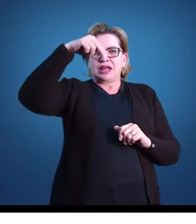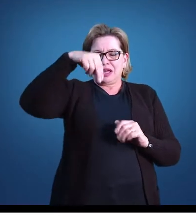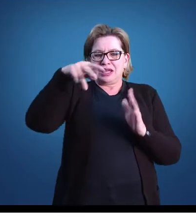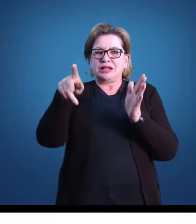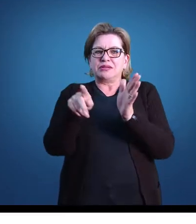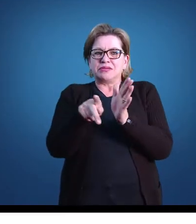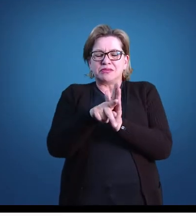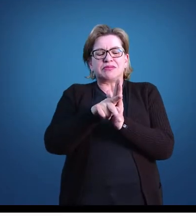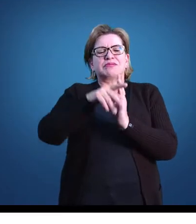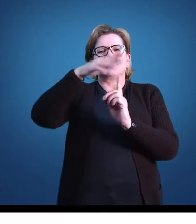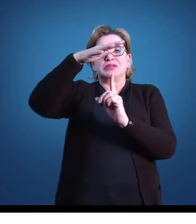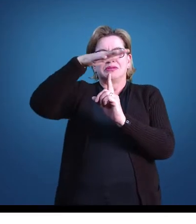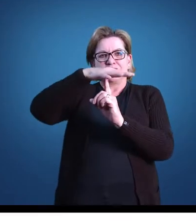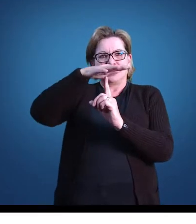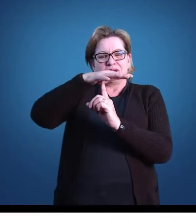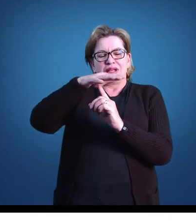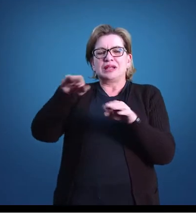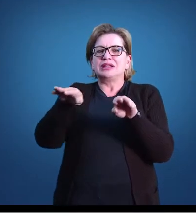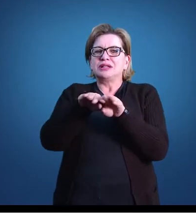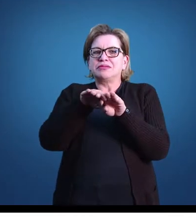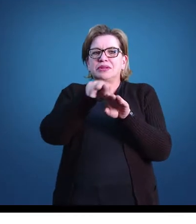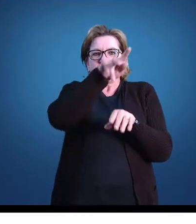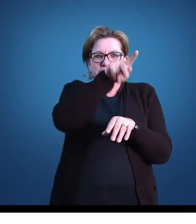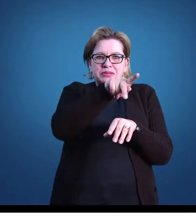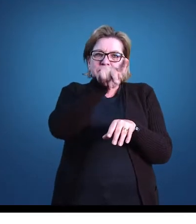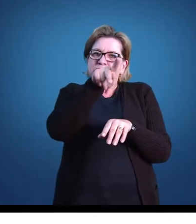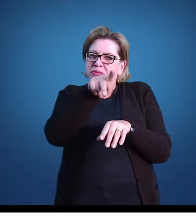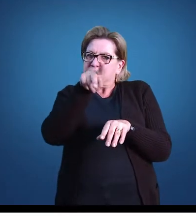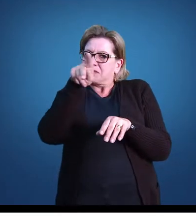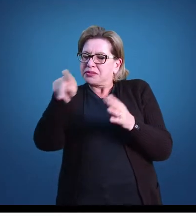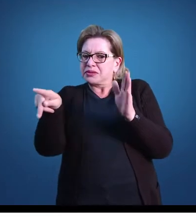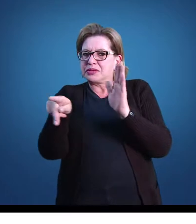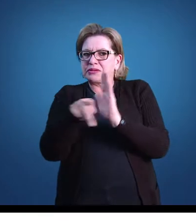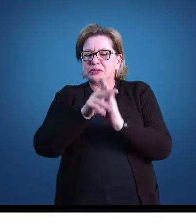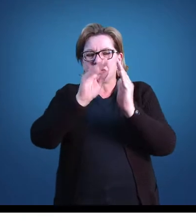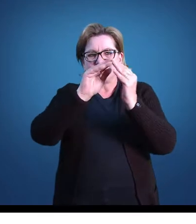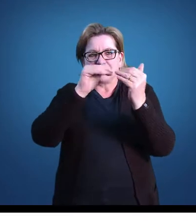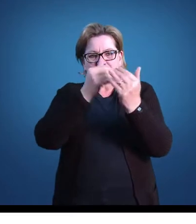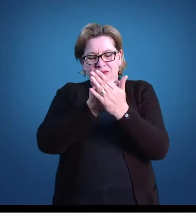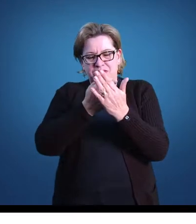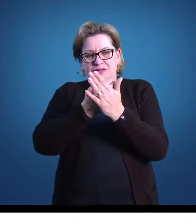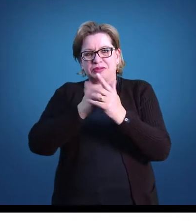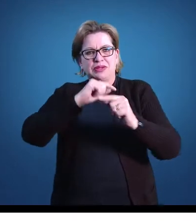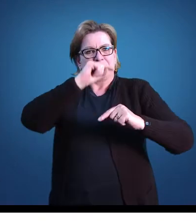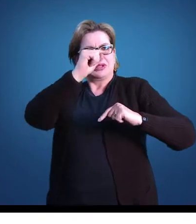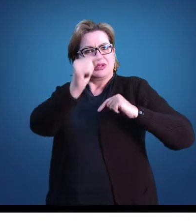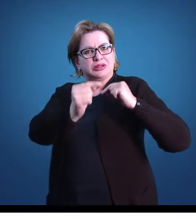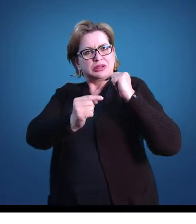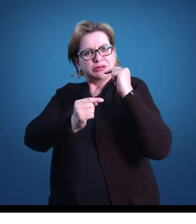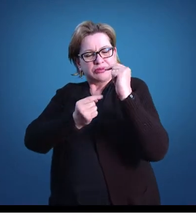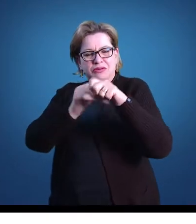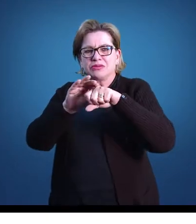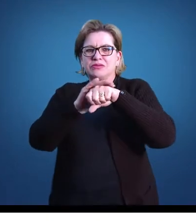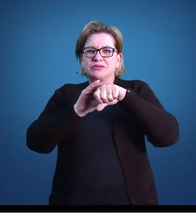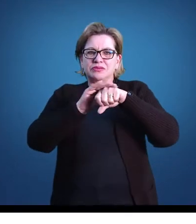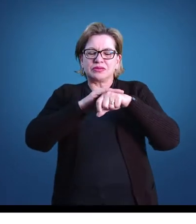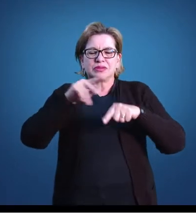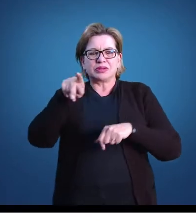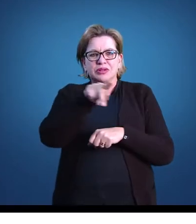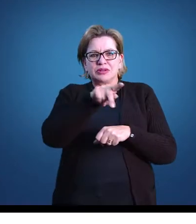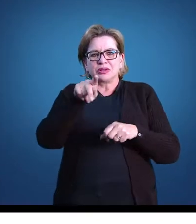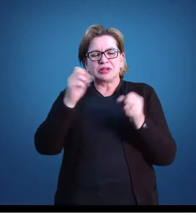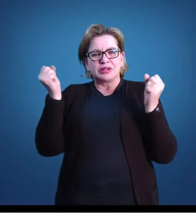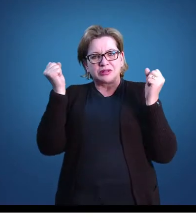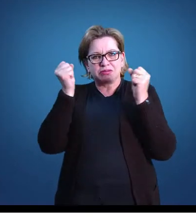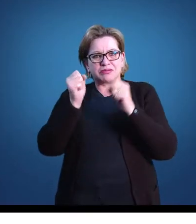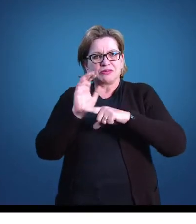e também o projeto político-pedagógico da instituição. Após isso, conversaremos com as professoras para que elas possam